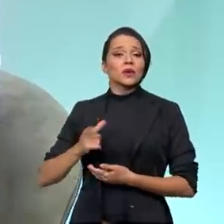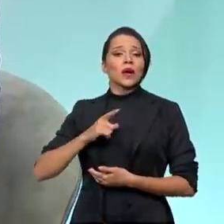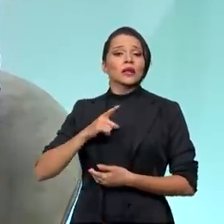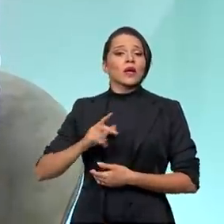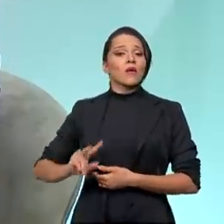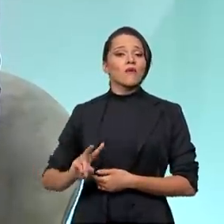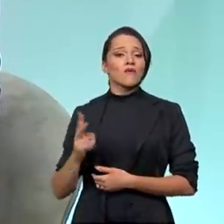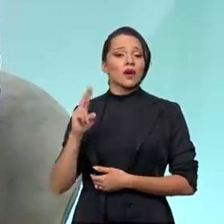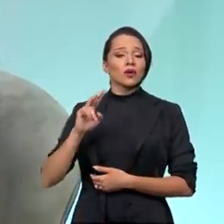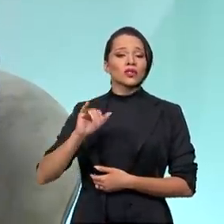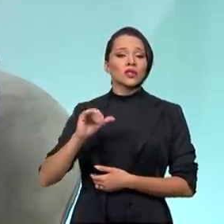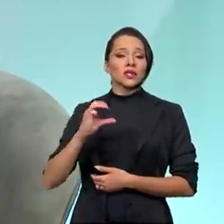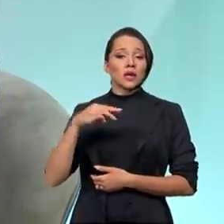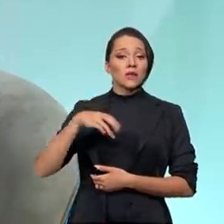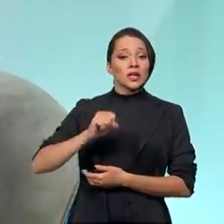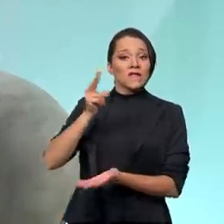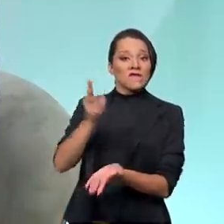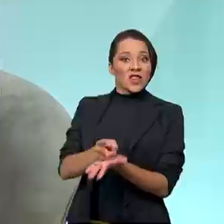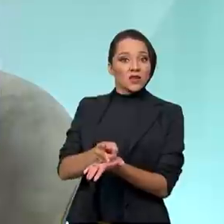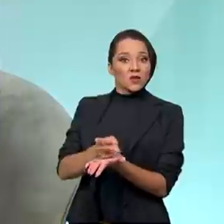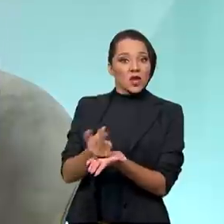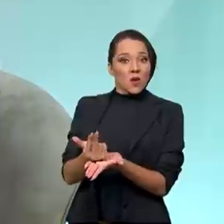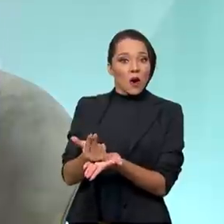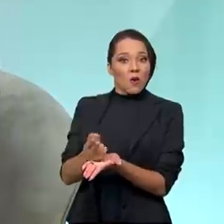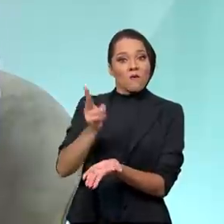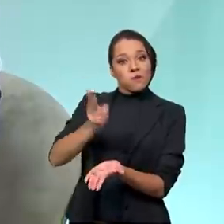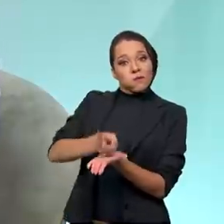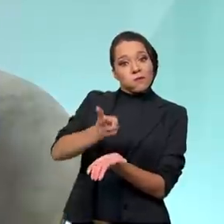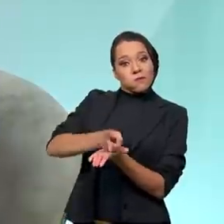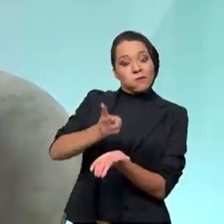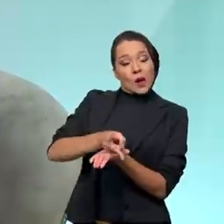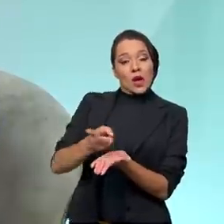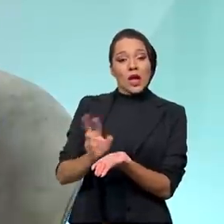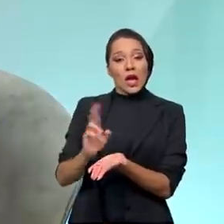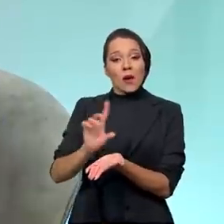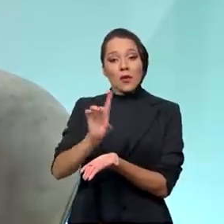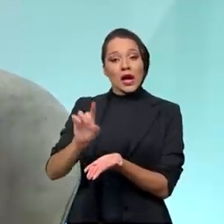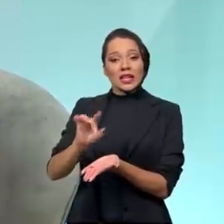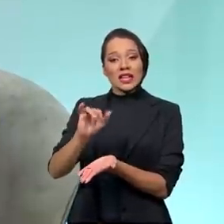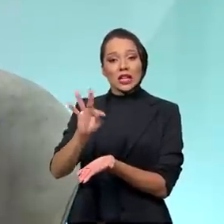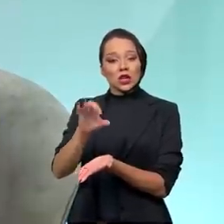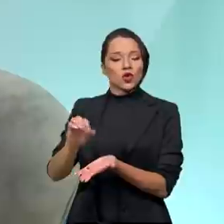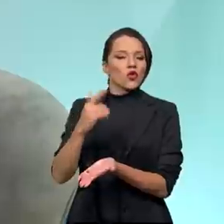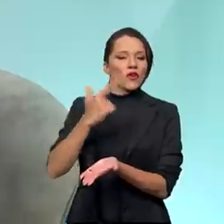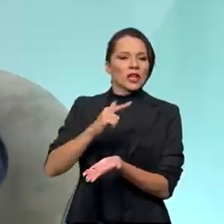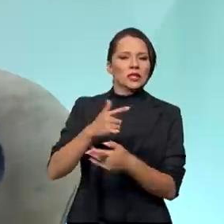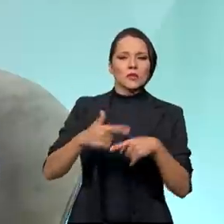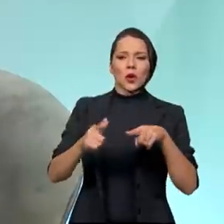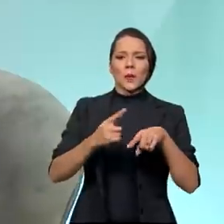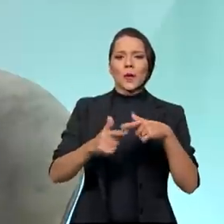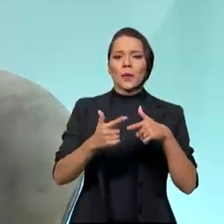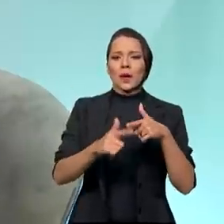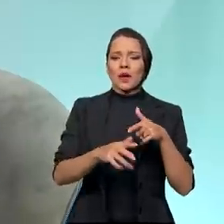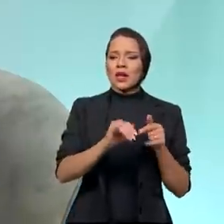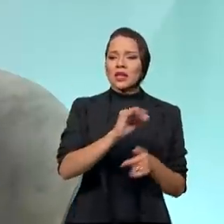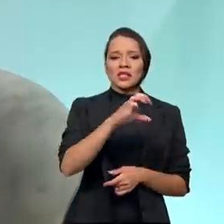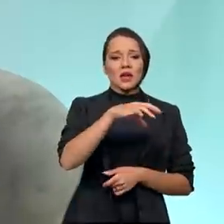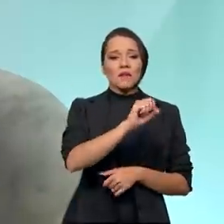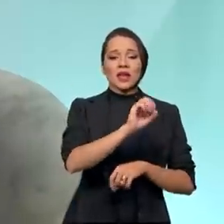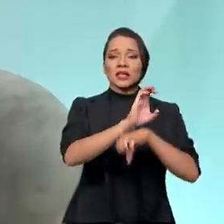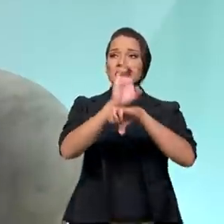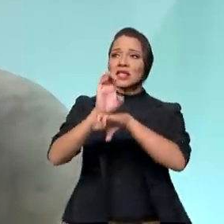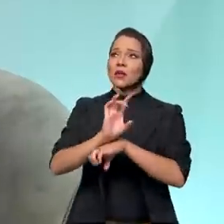um valor de ICMS que é fixo. É um valor fixo em real por litro. Então, nós não teremos mais esse problema de ter o ICMS